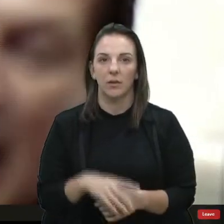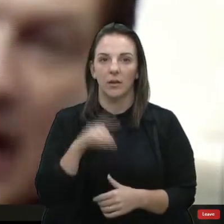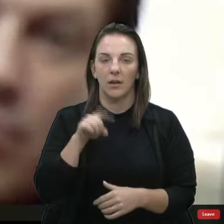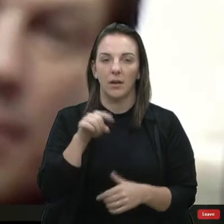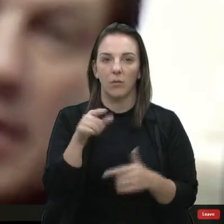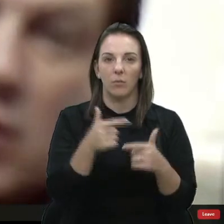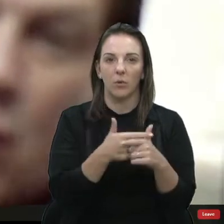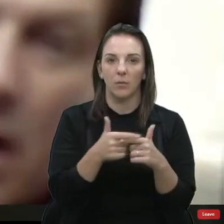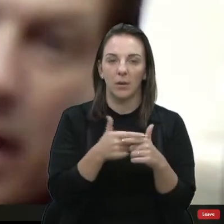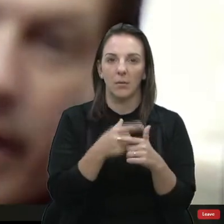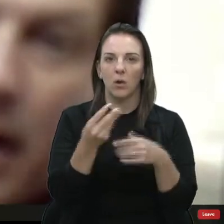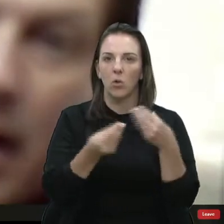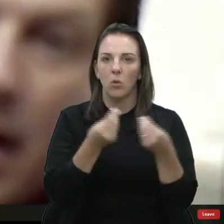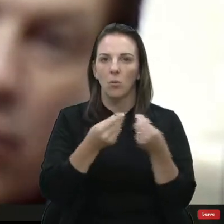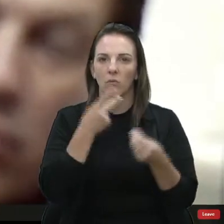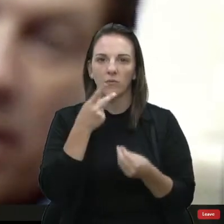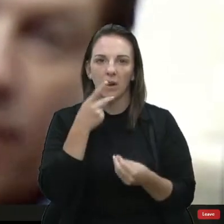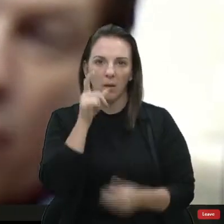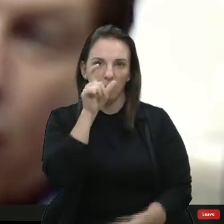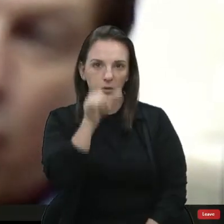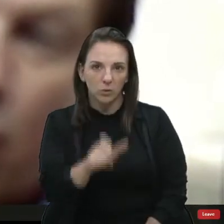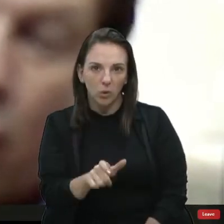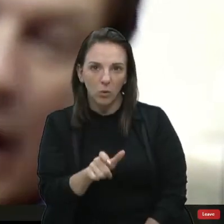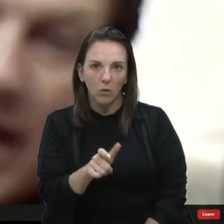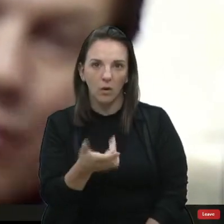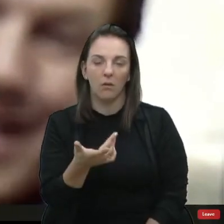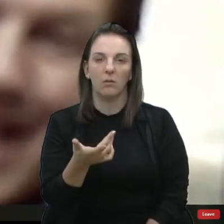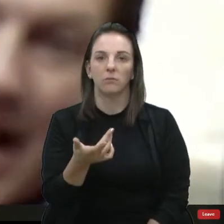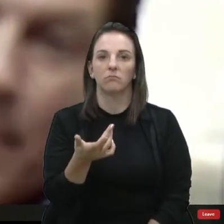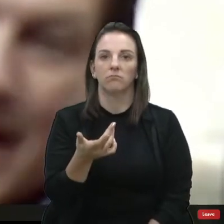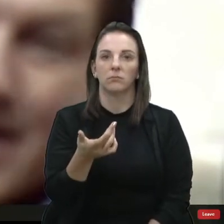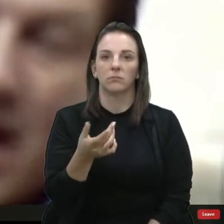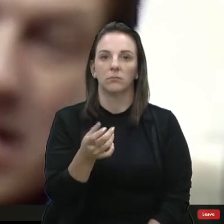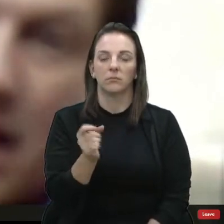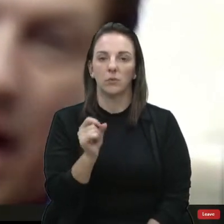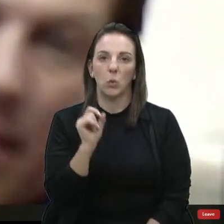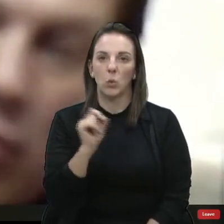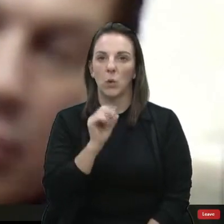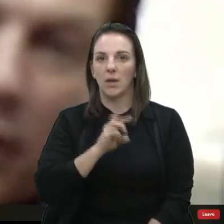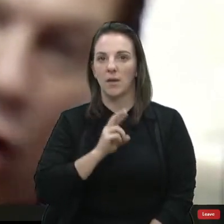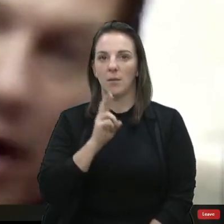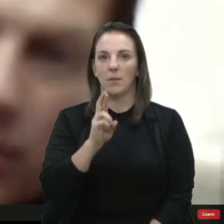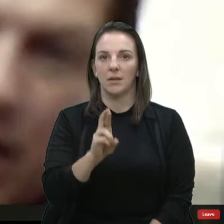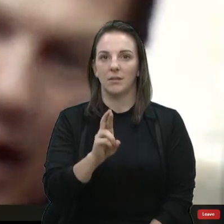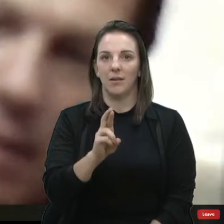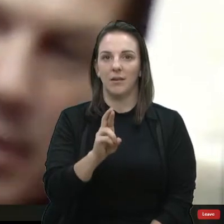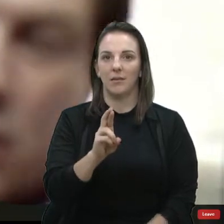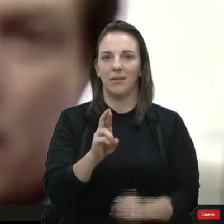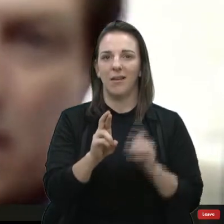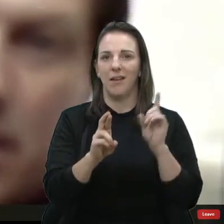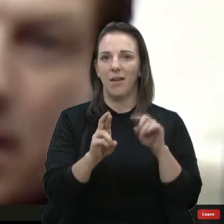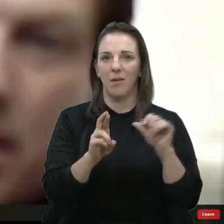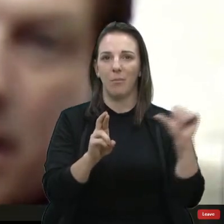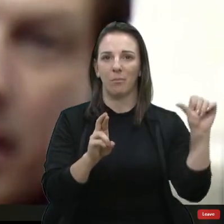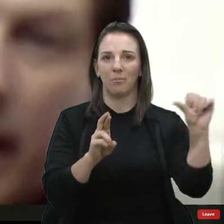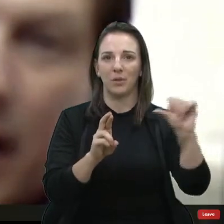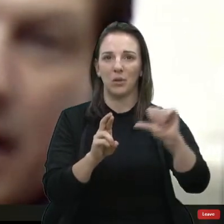vai falar de uma pessoa quando aquilo que te representa é muito pior do que aquela pessoa?